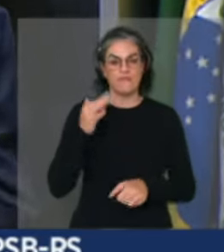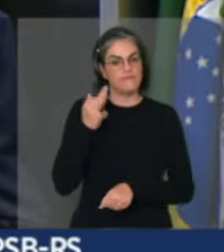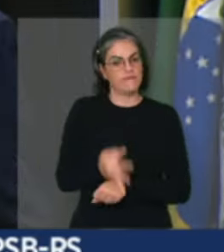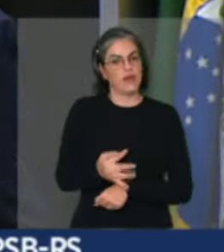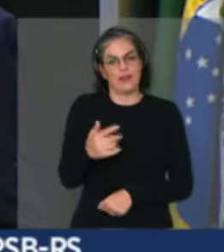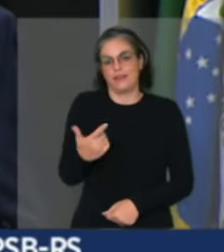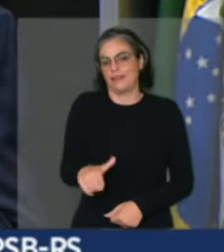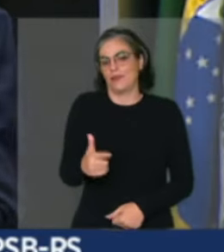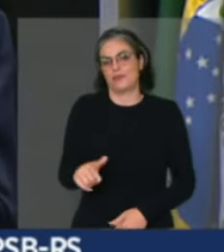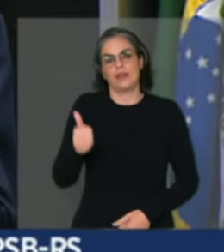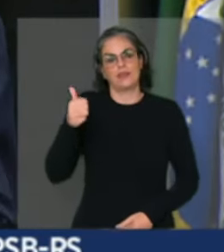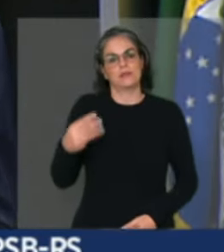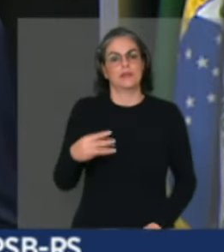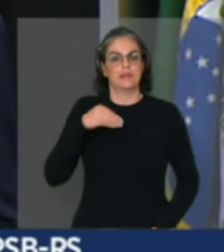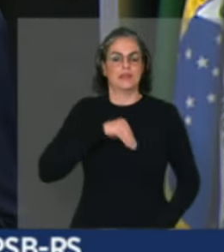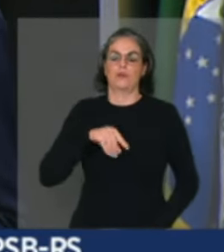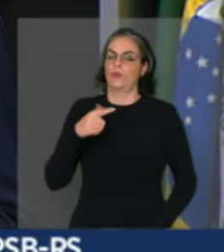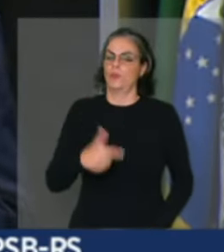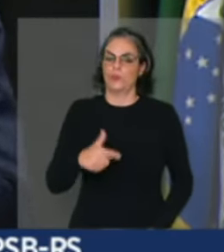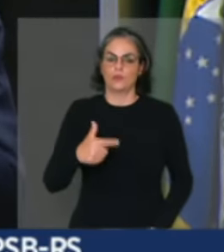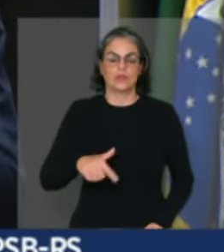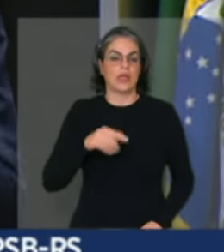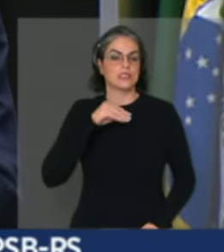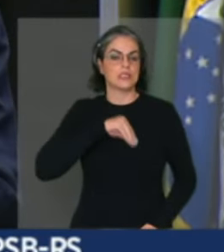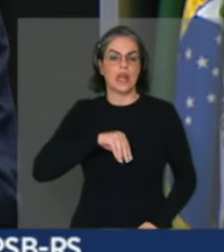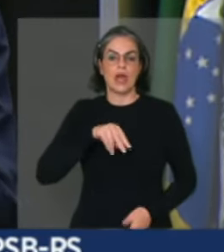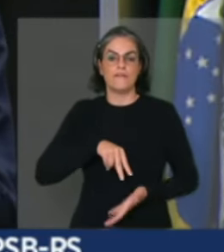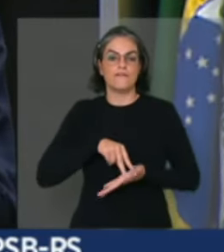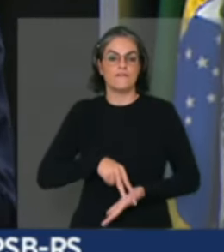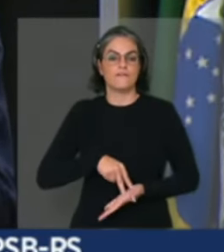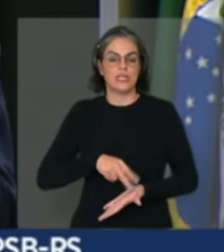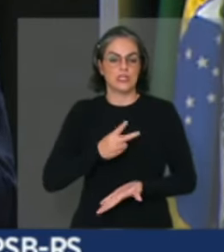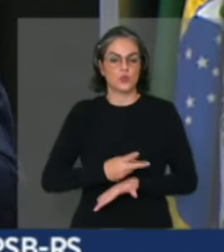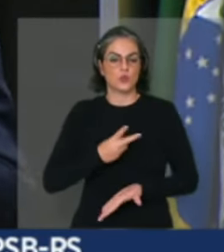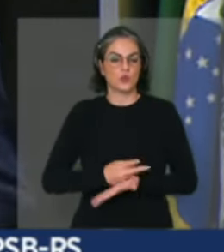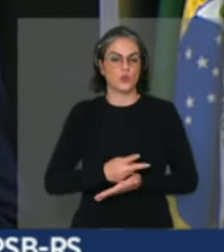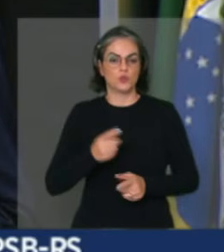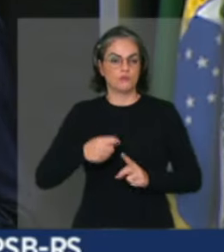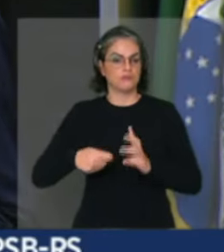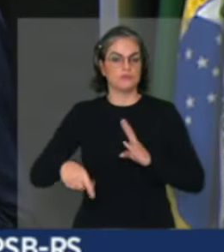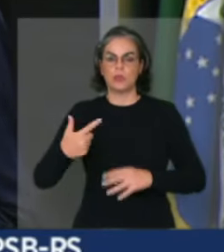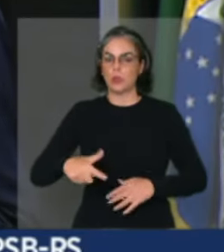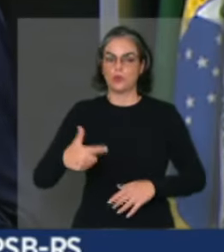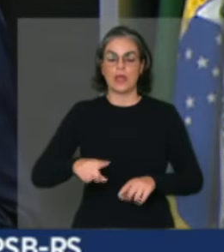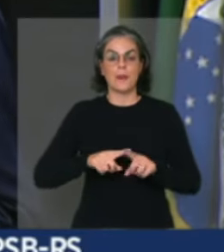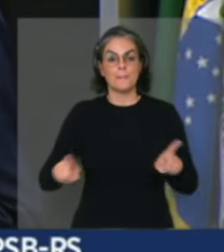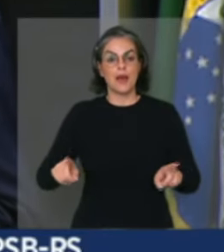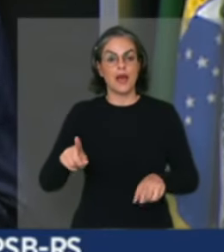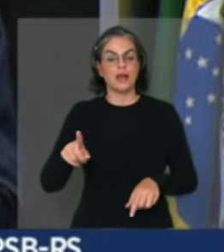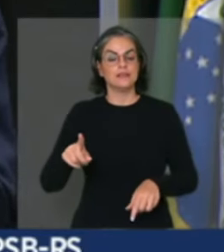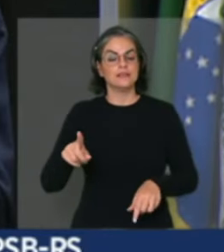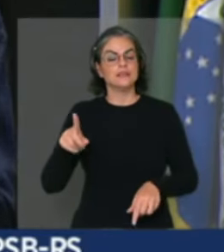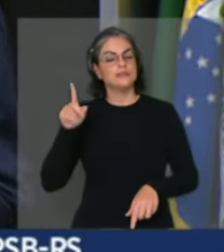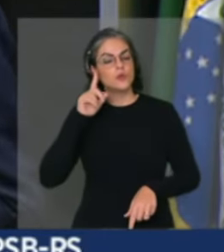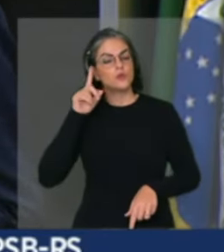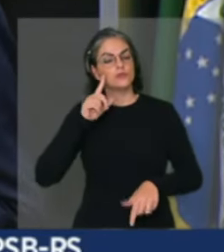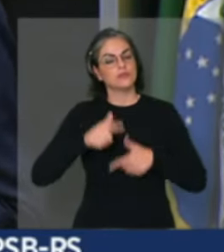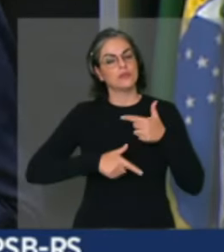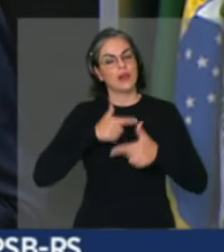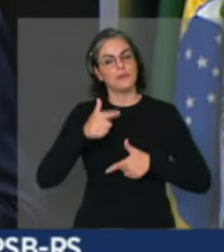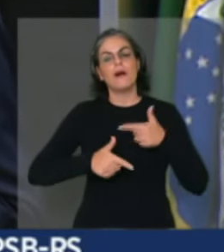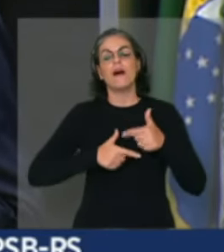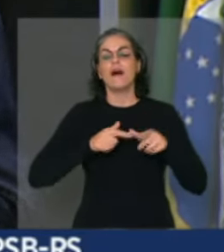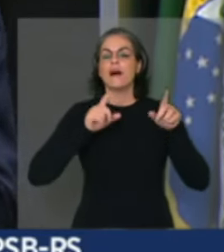não tem décimo terceiro, não tem salário fixo, mas põe as mãos na enxada põe a semente à